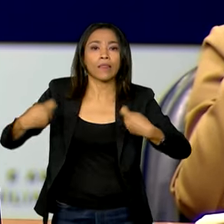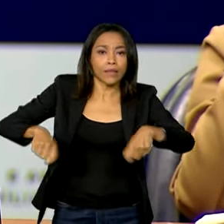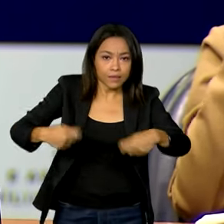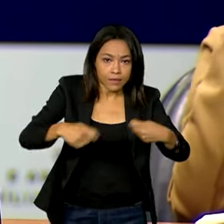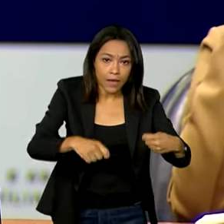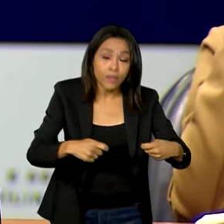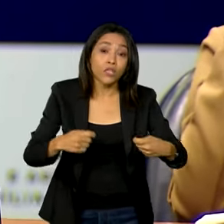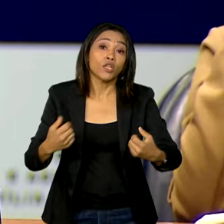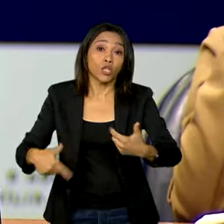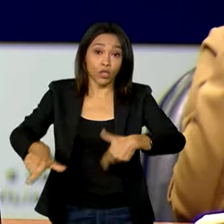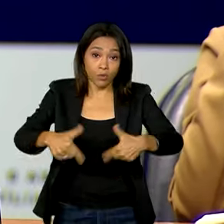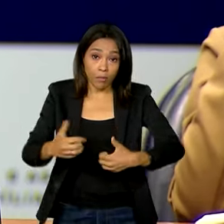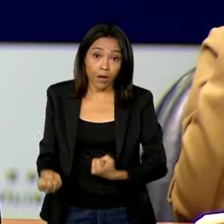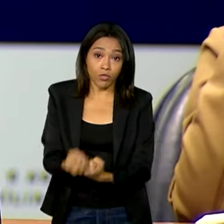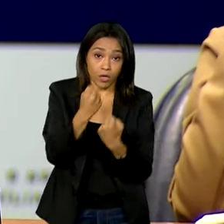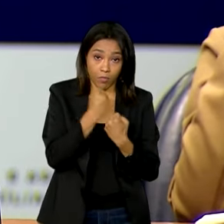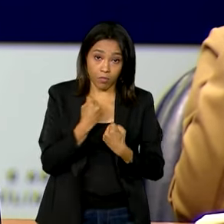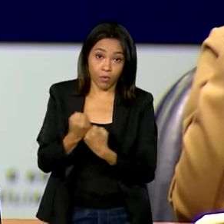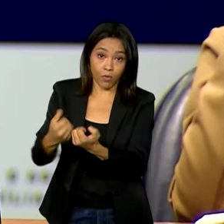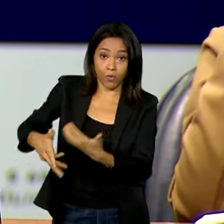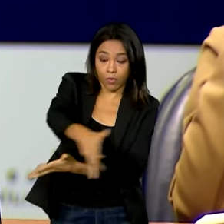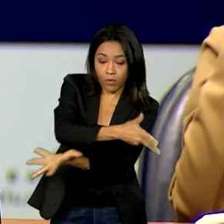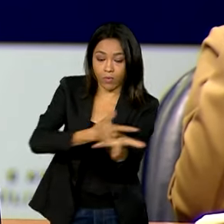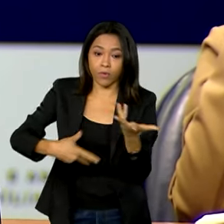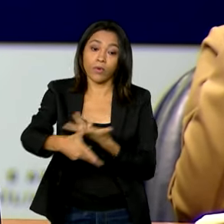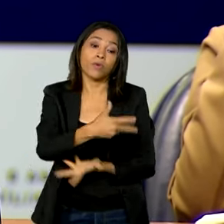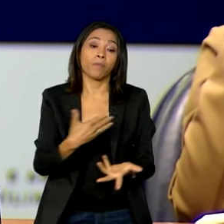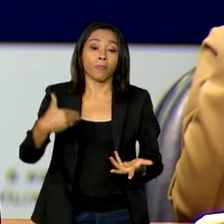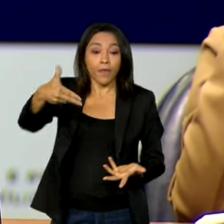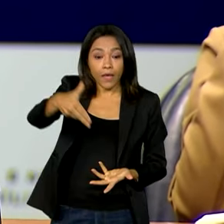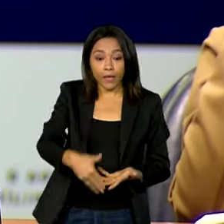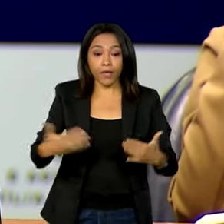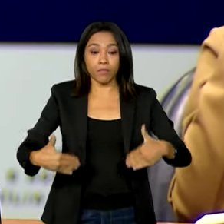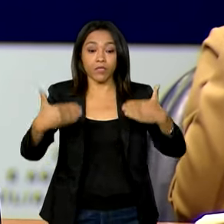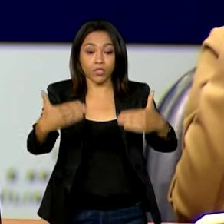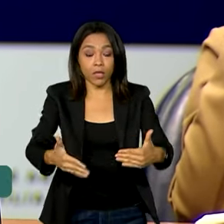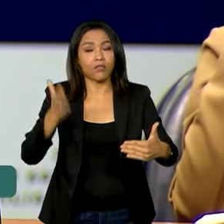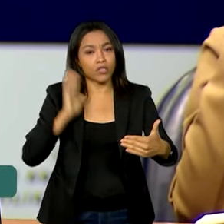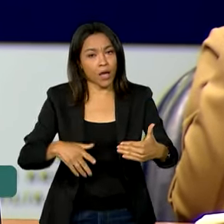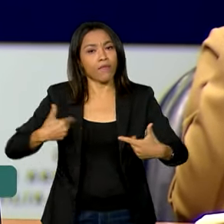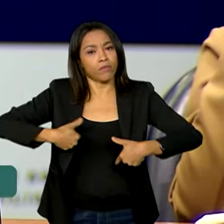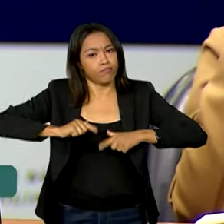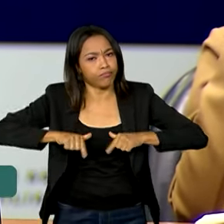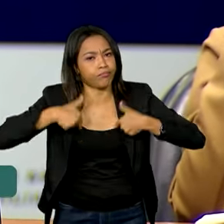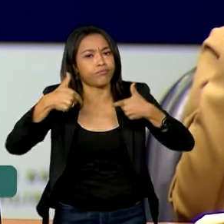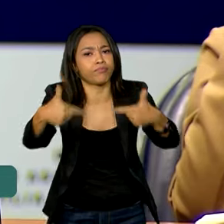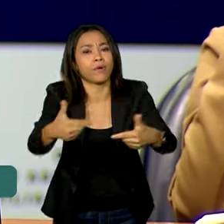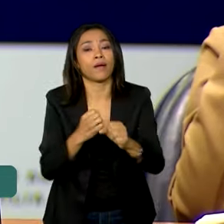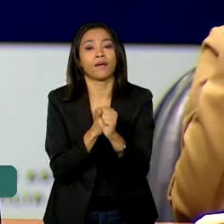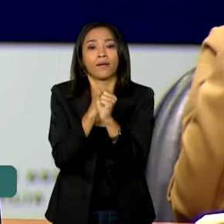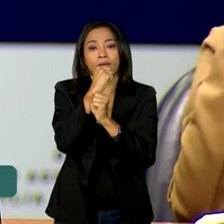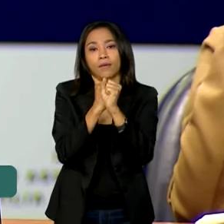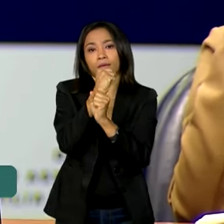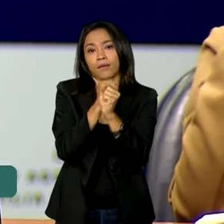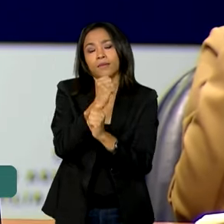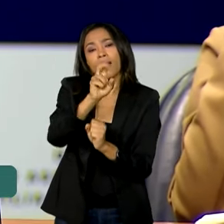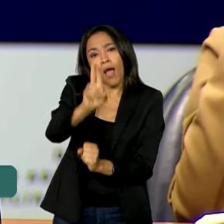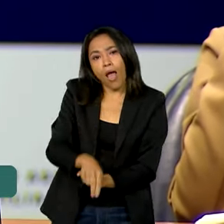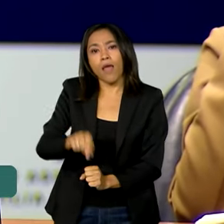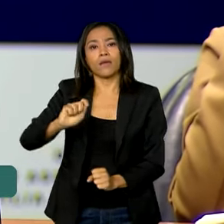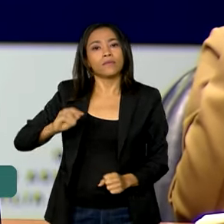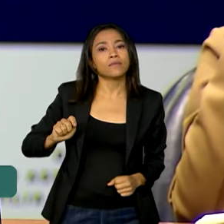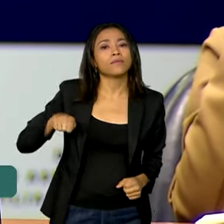com essas instituições e ministérios aqui já vem realizando há anos. Trata-se justamente de